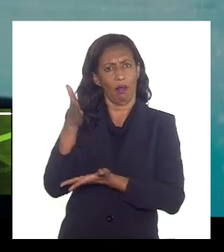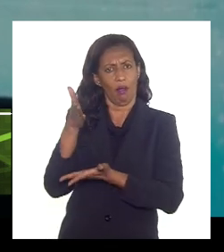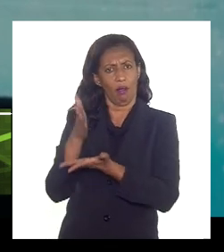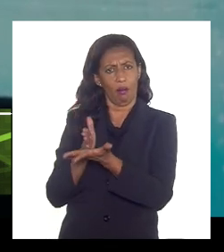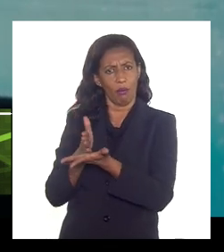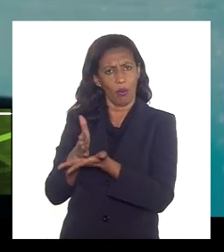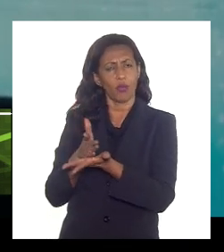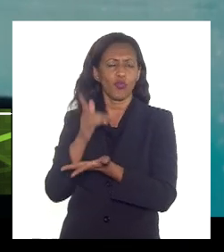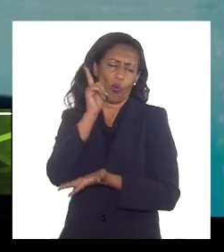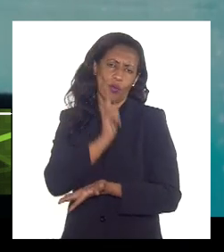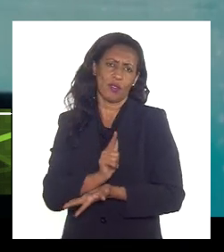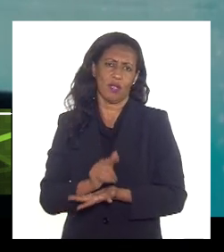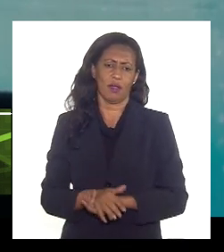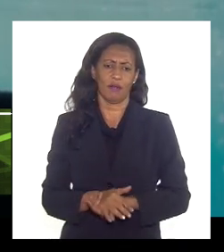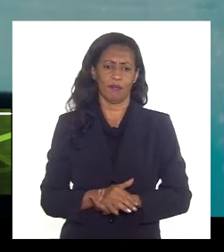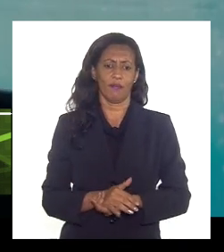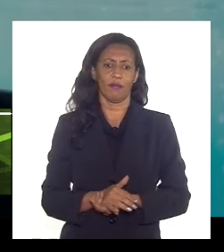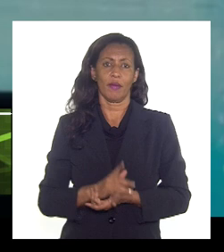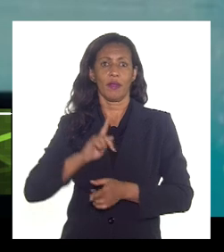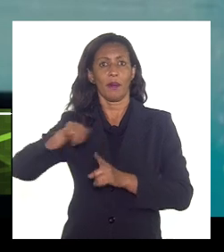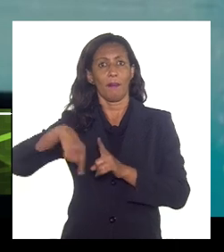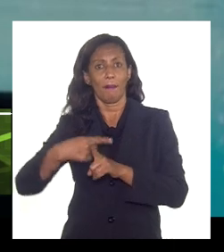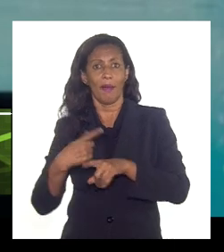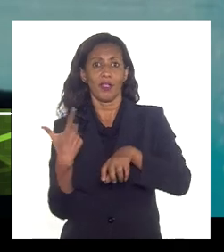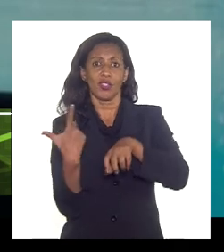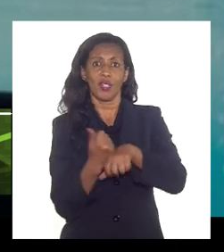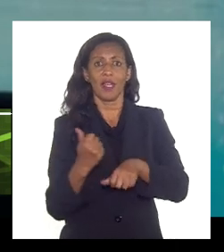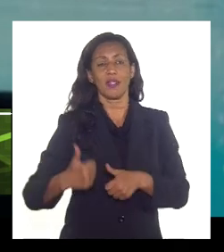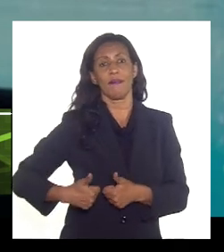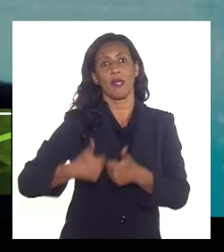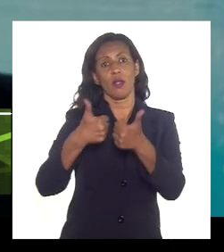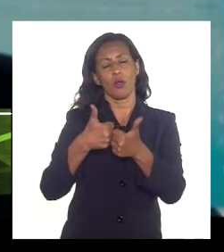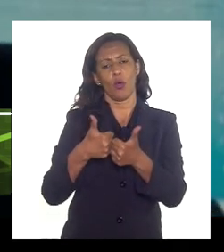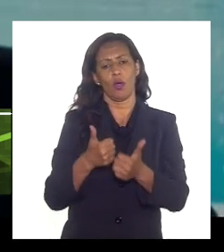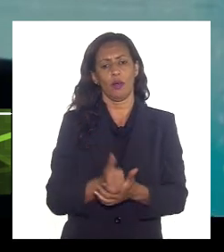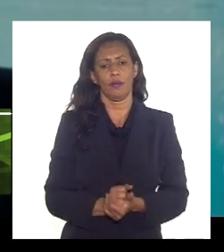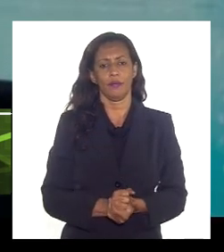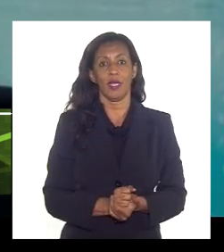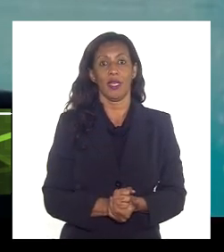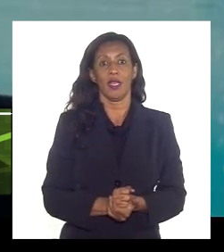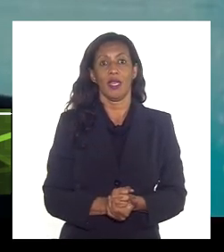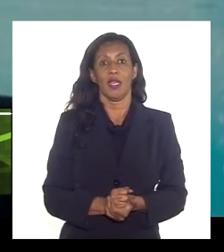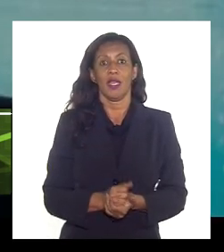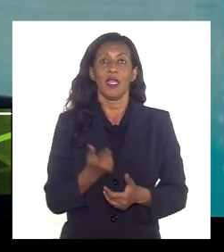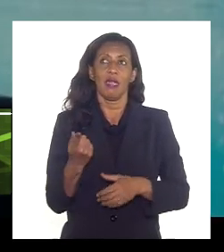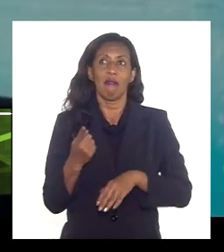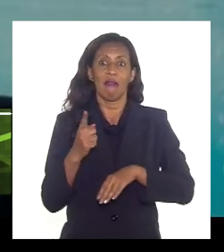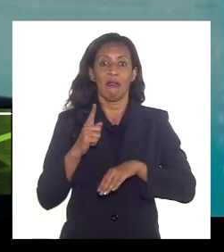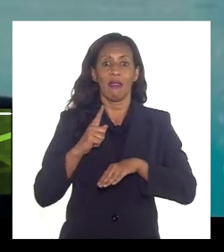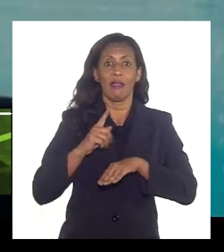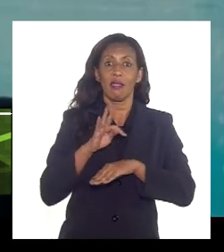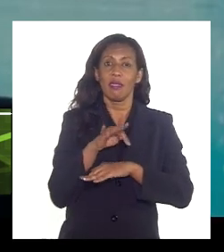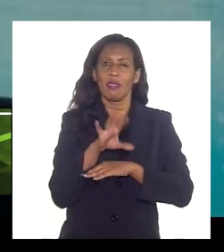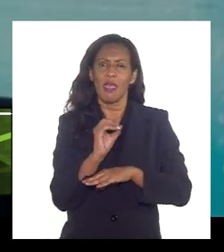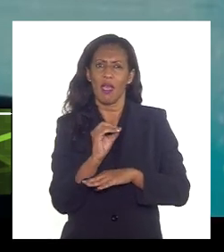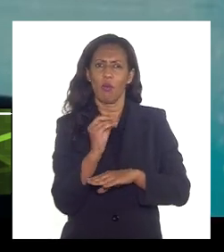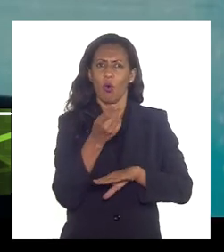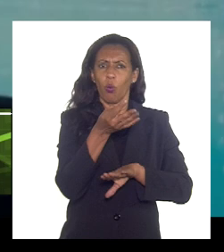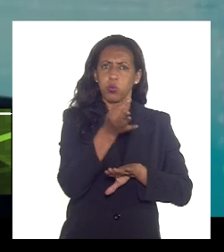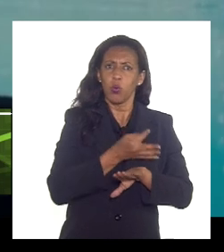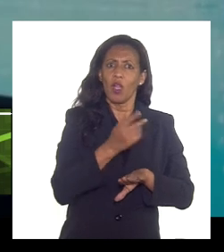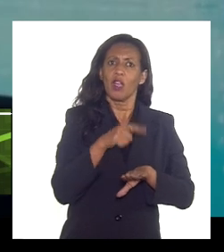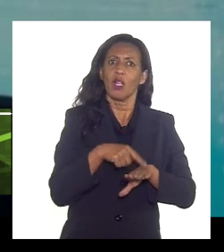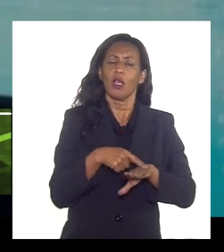área a gente consegue a reinjetar mais gás e é melhor em termos de receita então por isso que eu falo é uma não